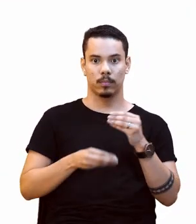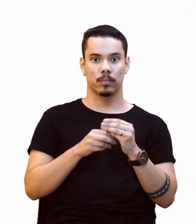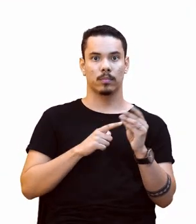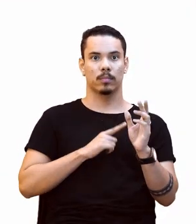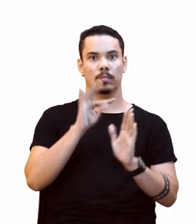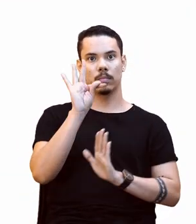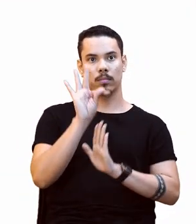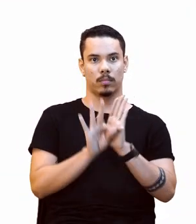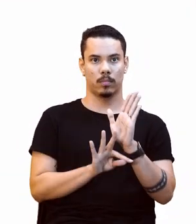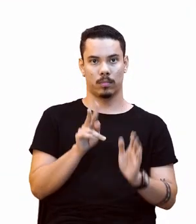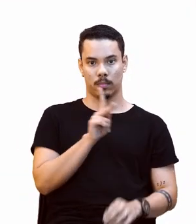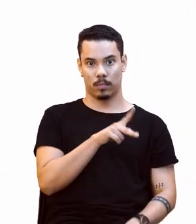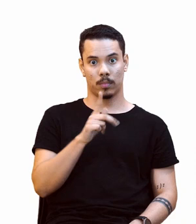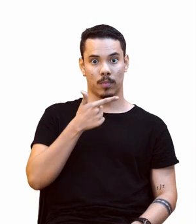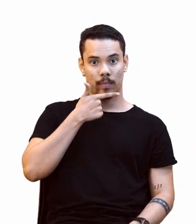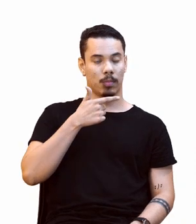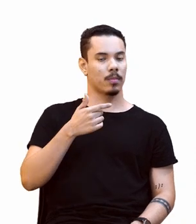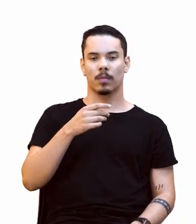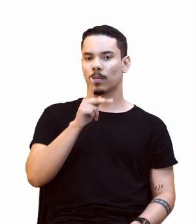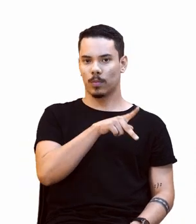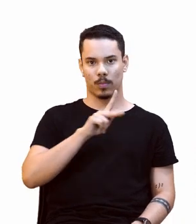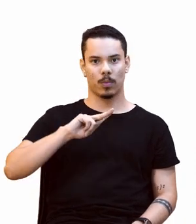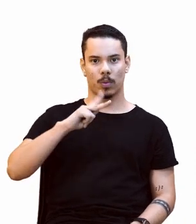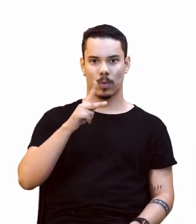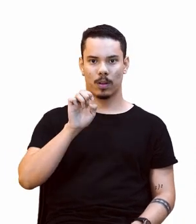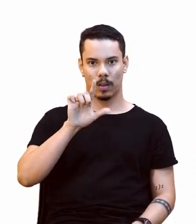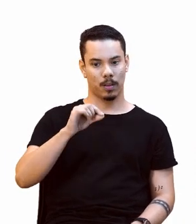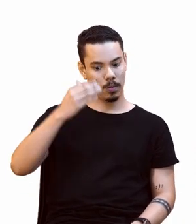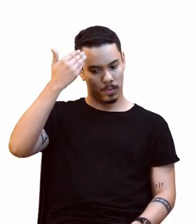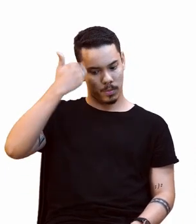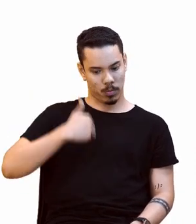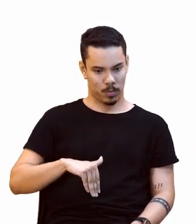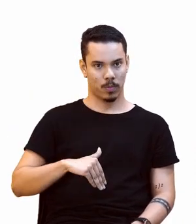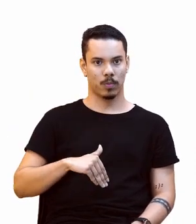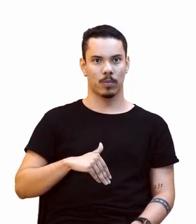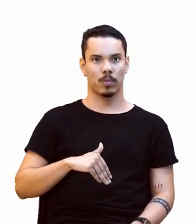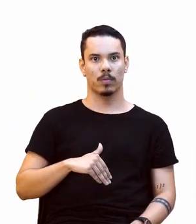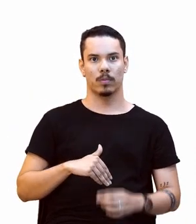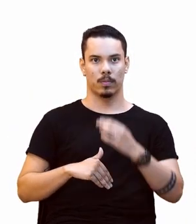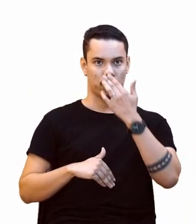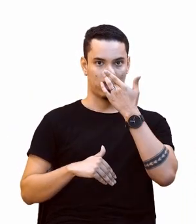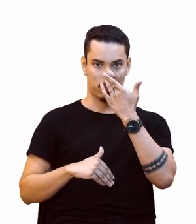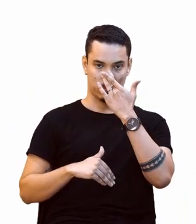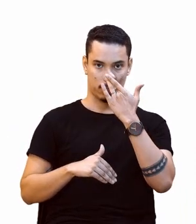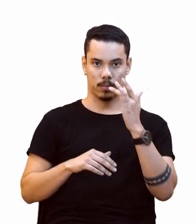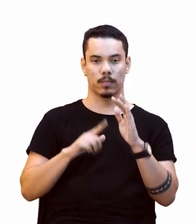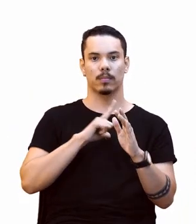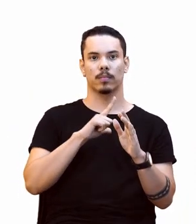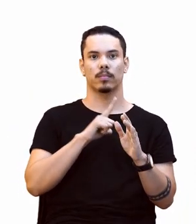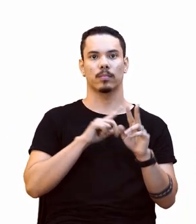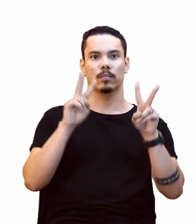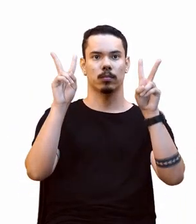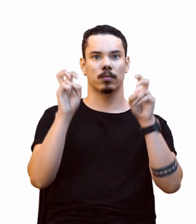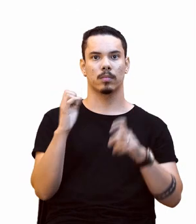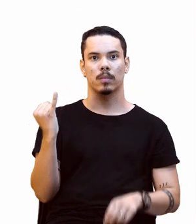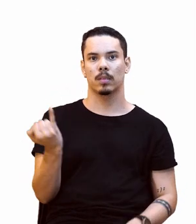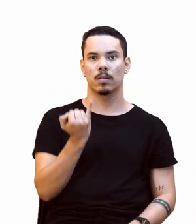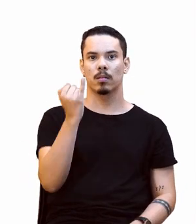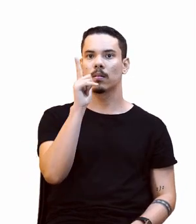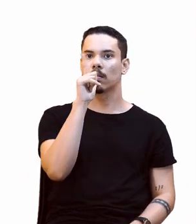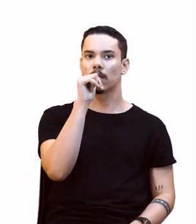do professor Hélio, que sou eu, com o seguinte título, A importância das águas do Rio Madeira,